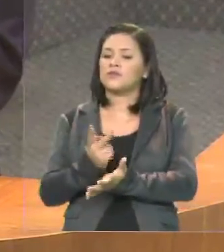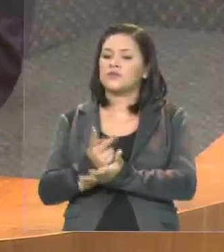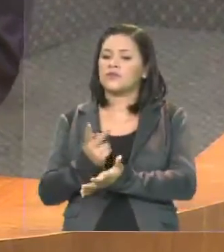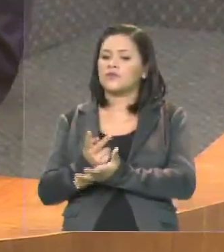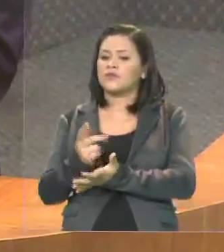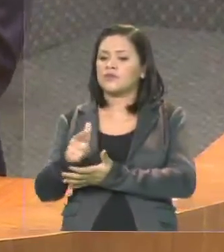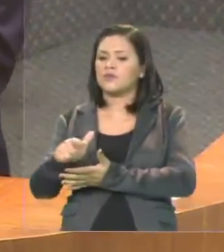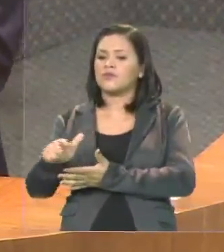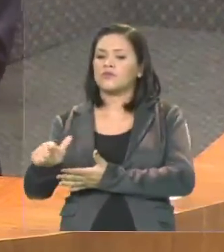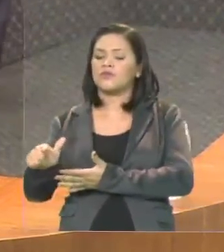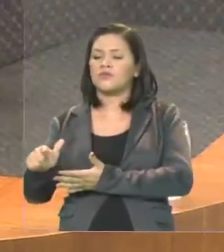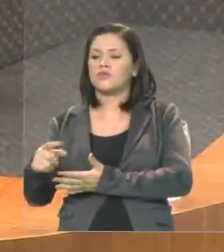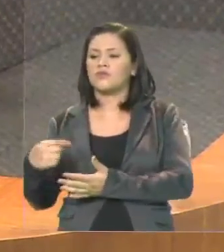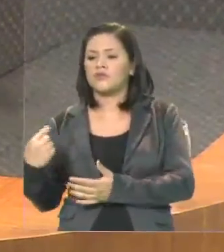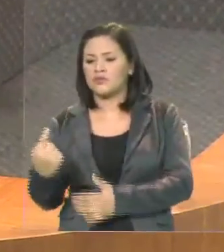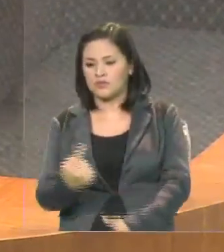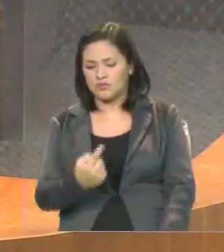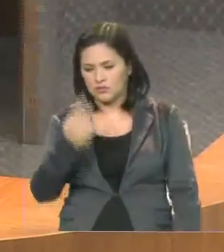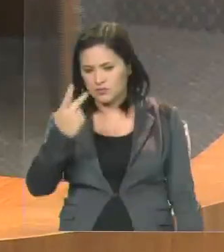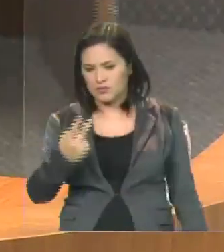mas preservando nós, antes de tudo. Muito obrigado. Obrigado. Obrigado.